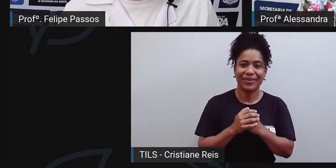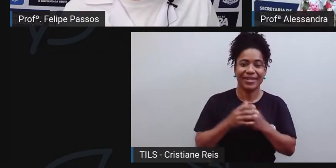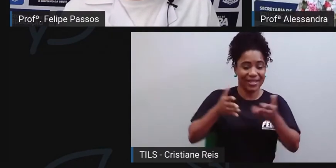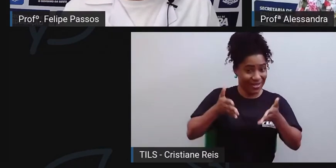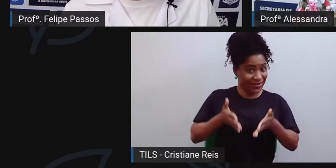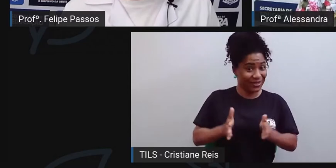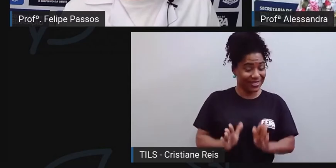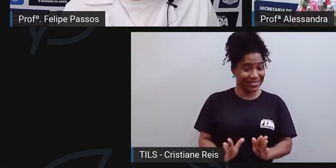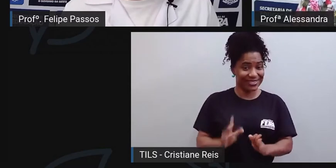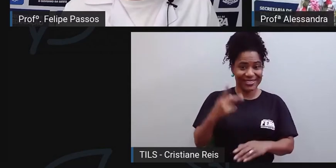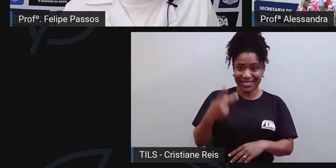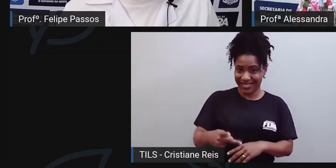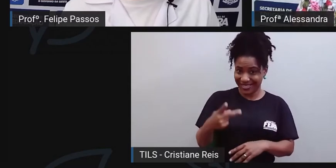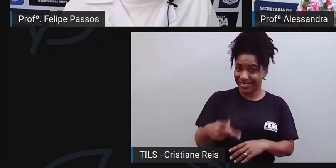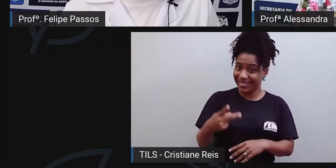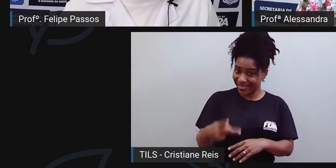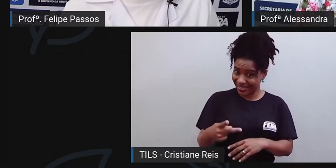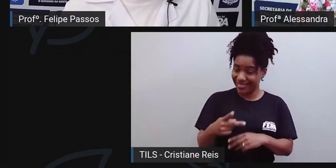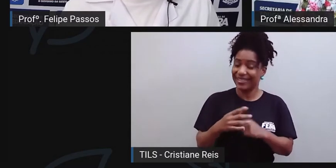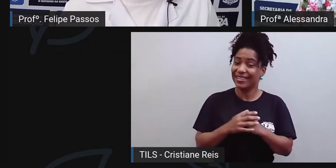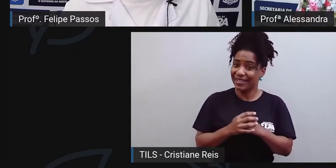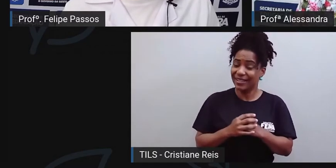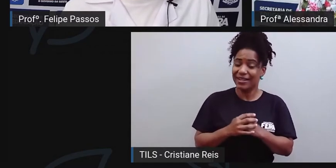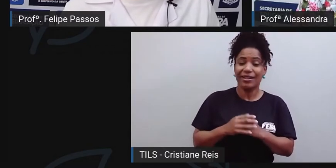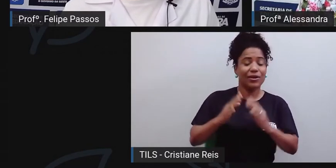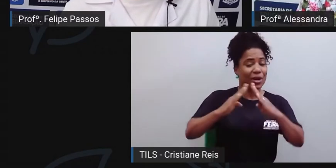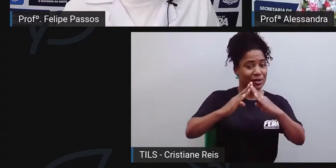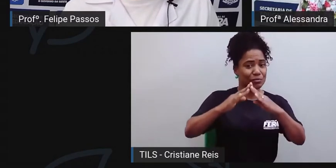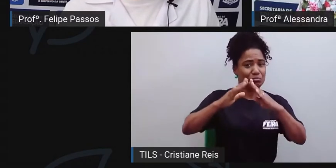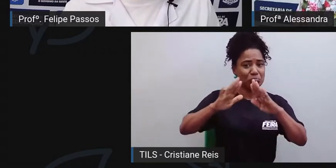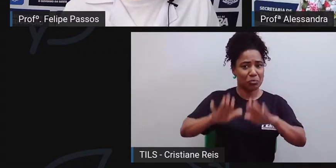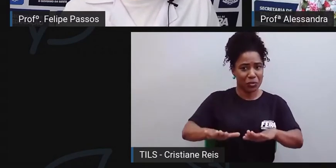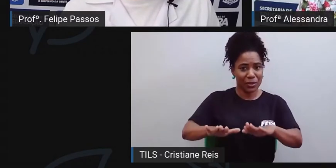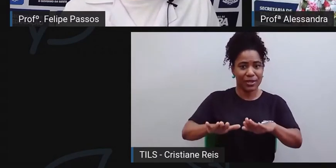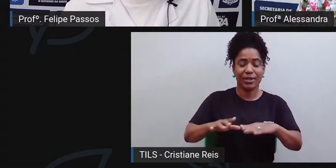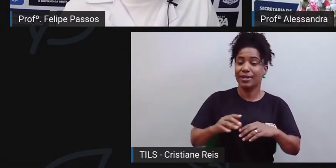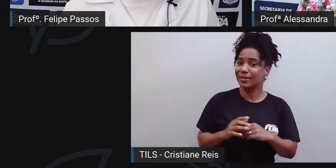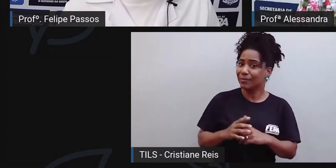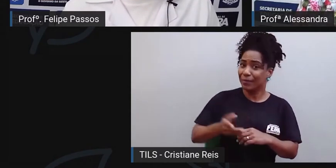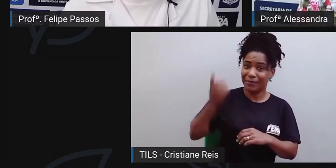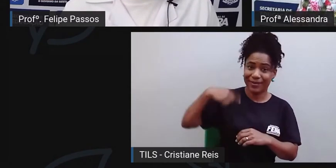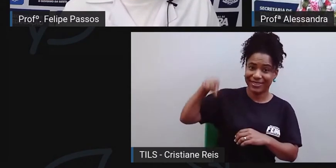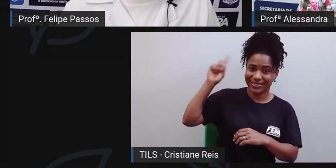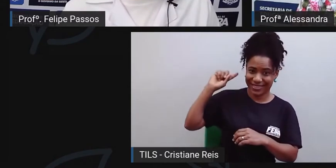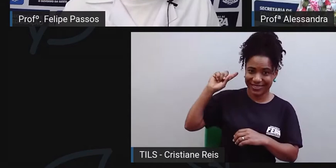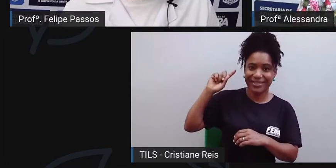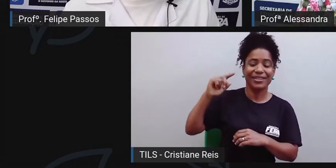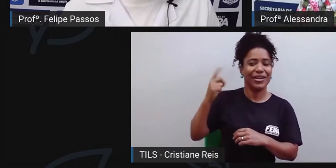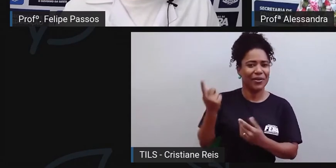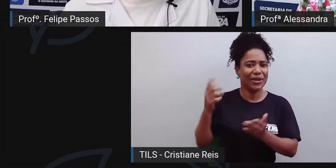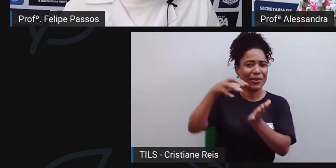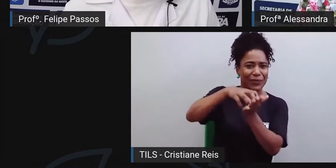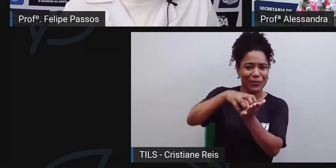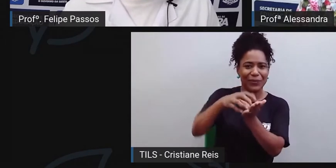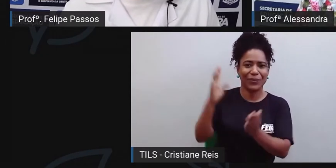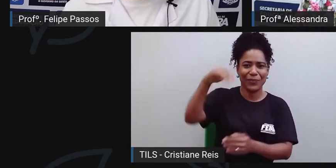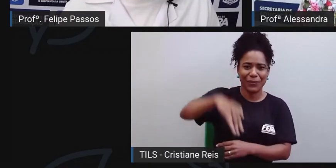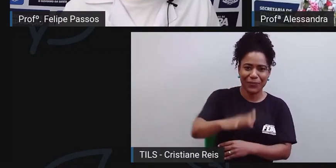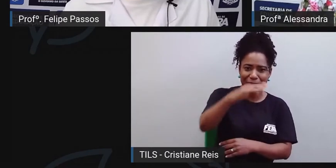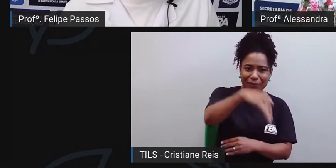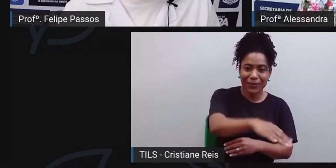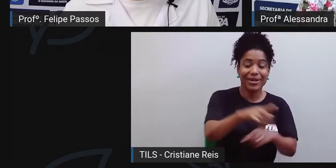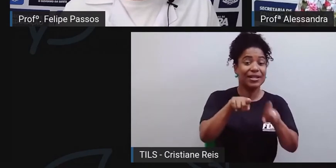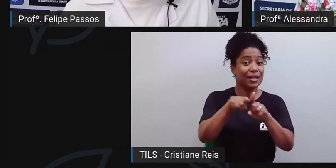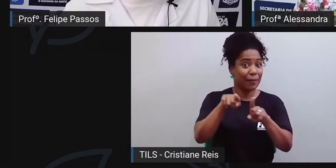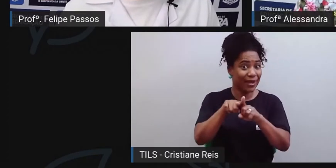desde então. E eu ia à Feira da Estação Nova, ao Centro de Abastecimento, com os meus pais. Então,